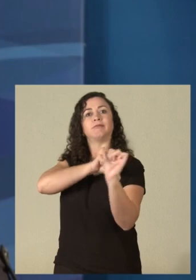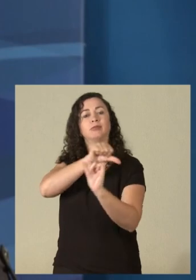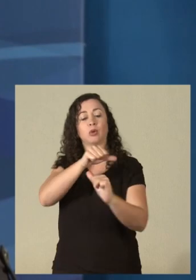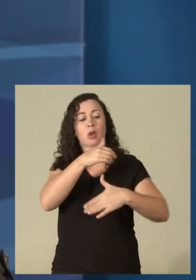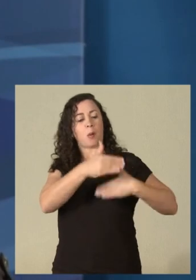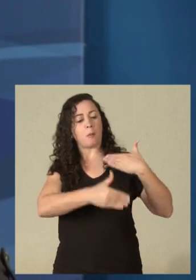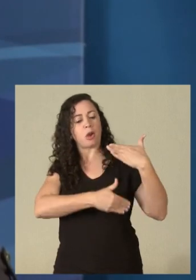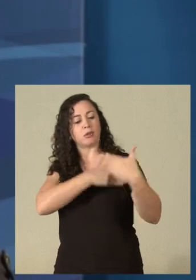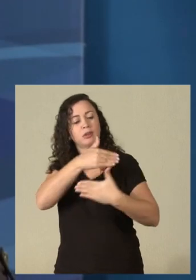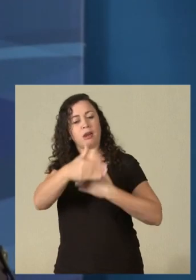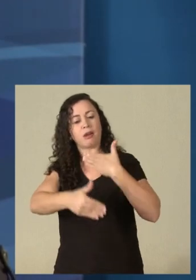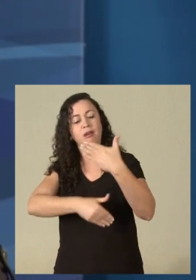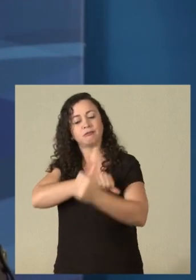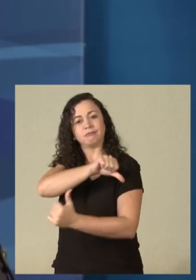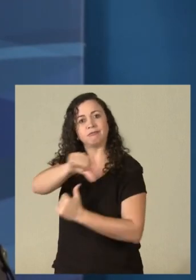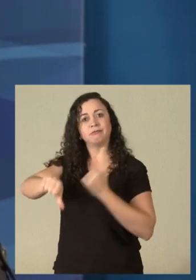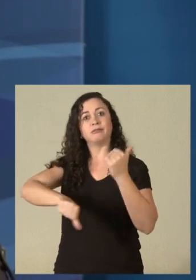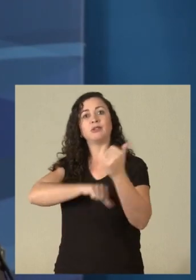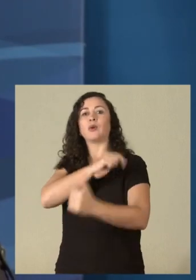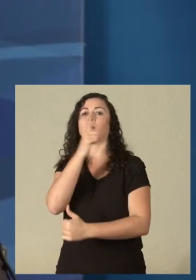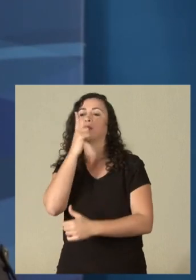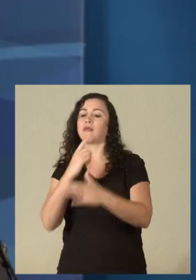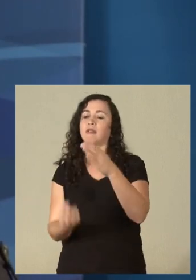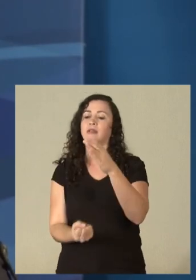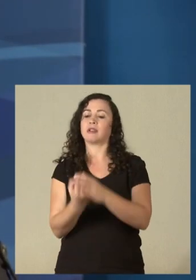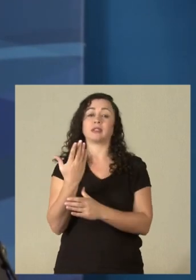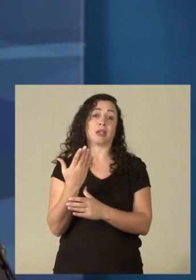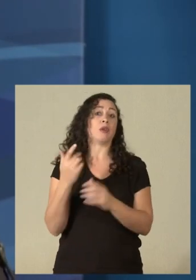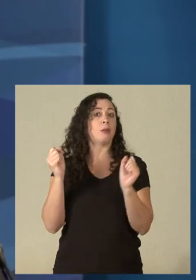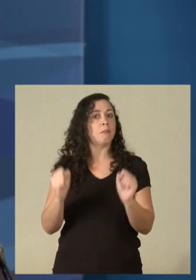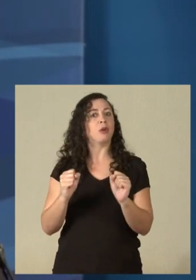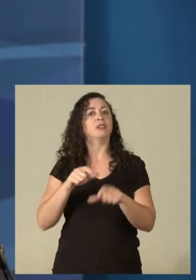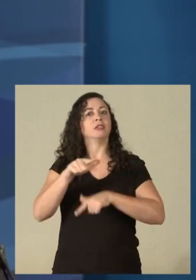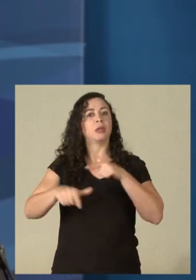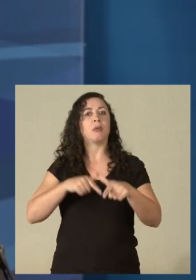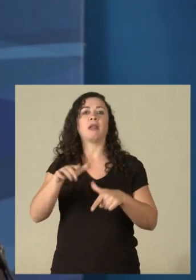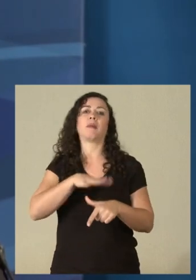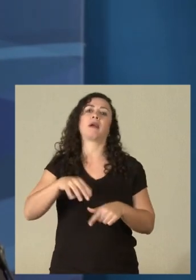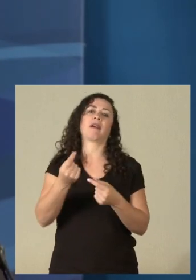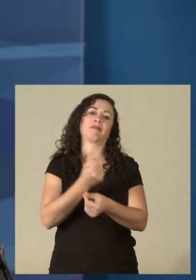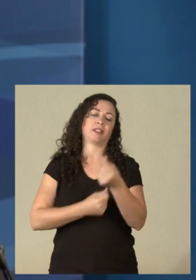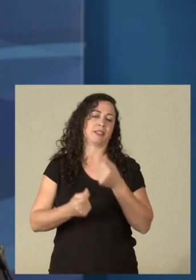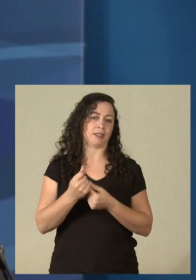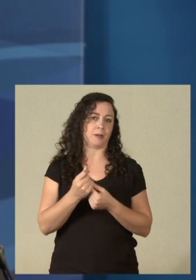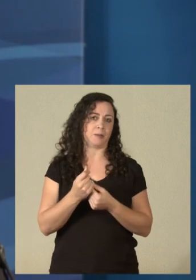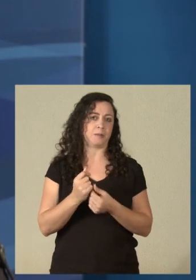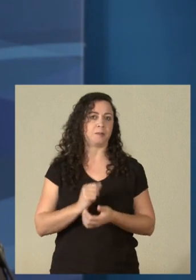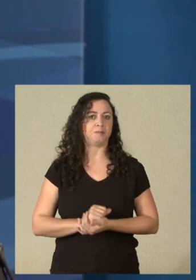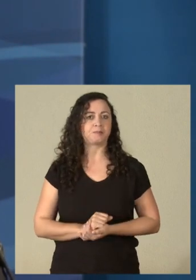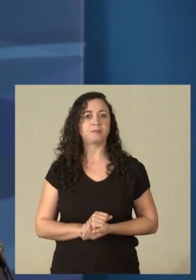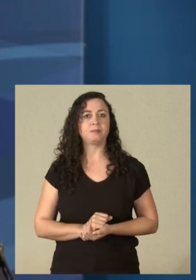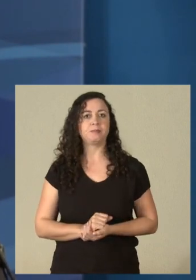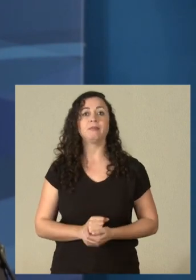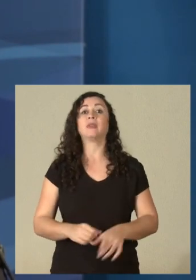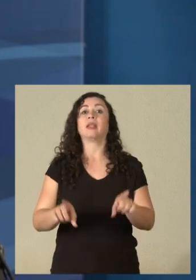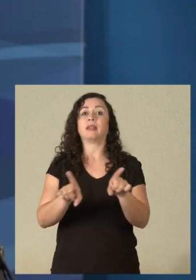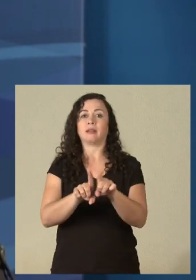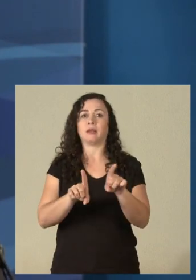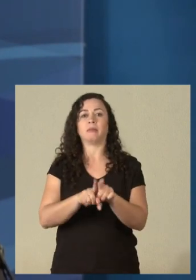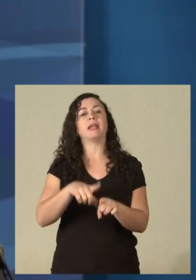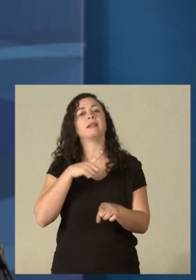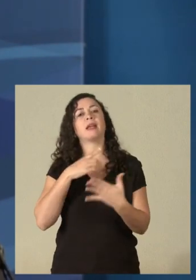dentro de processos que tornam viável a sua participação no mercado até financeiro. Agora,